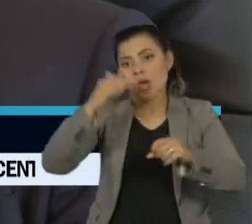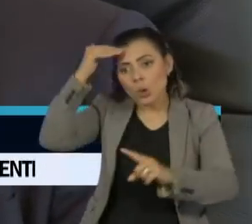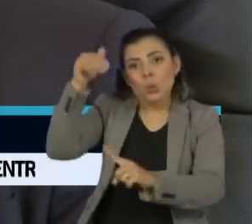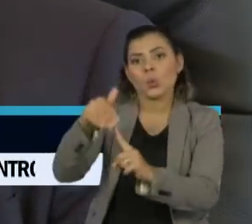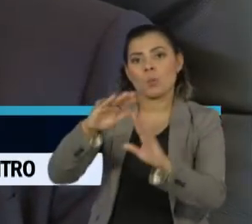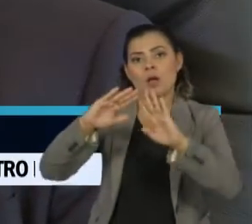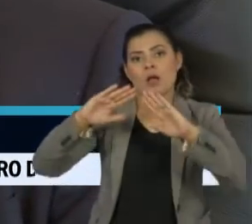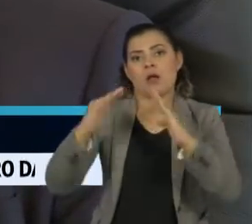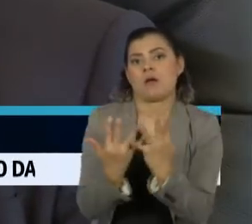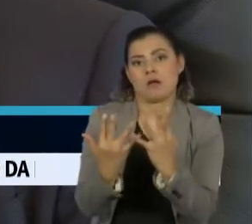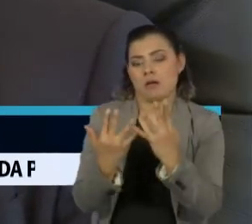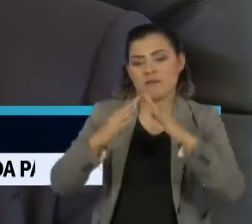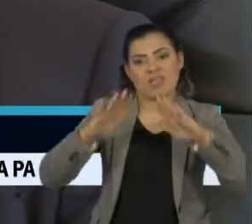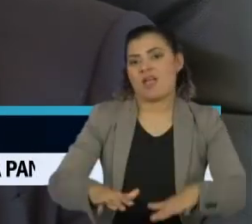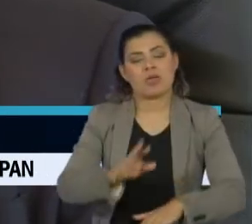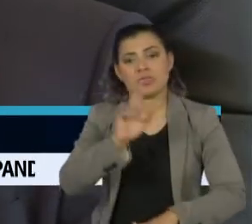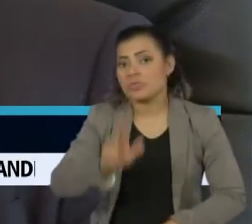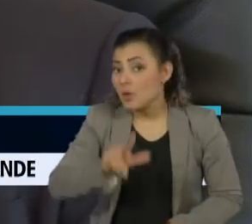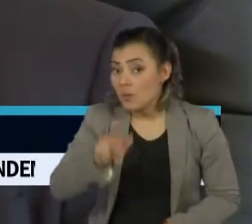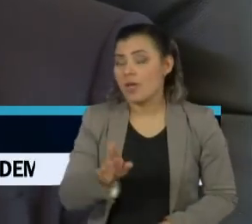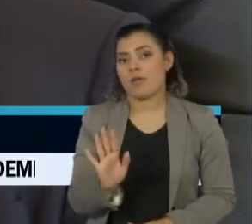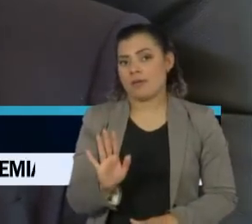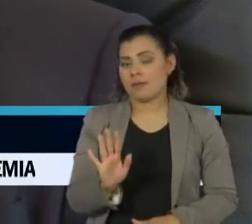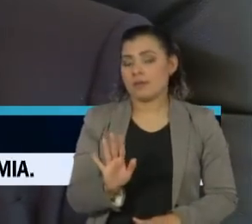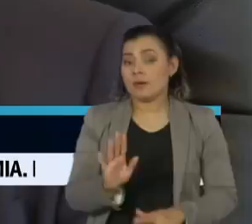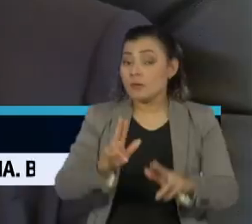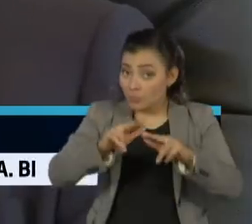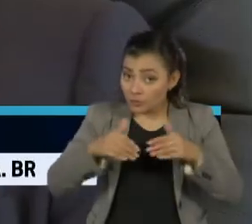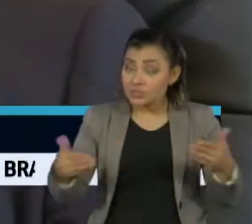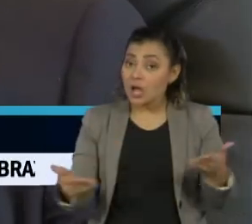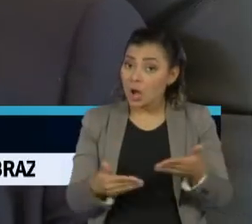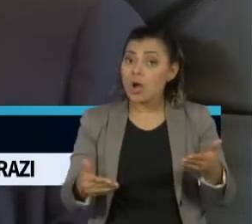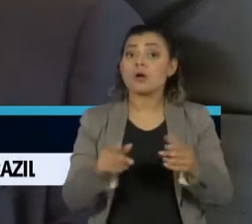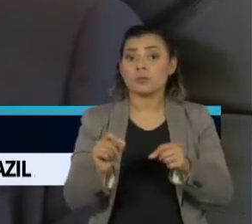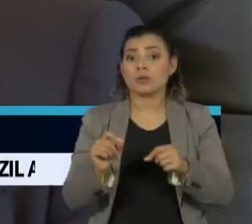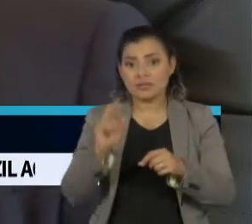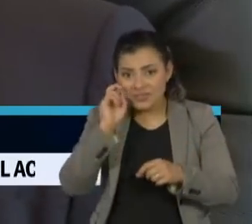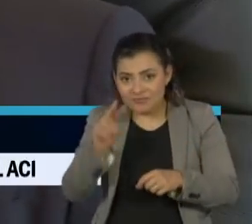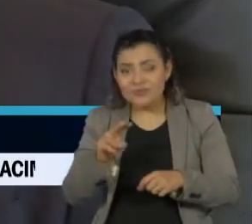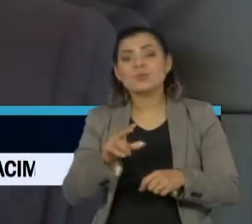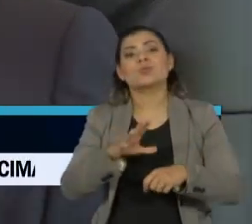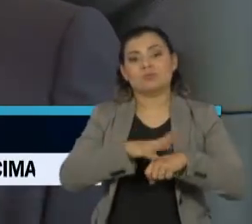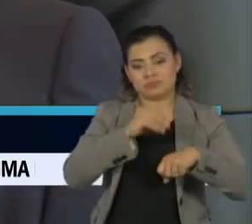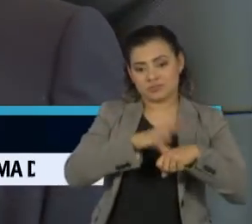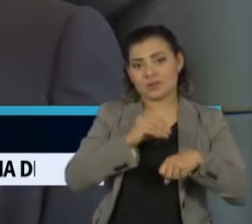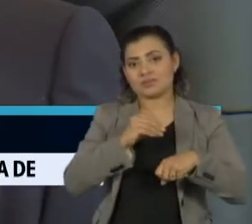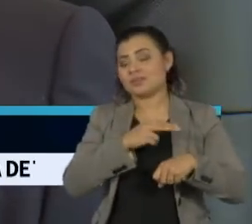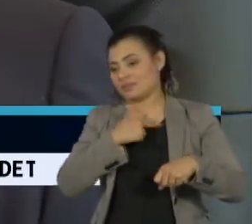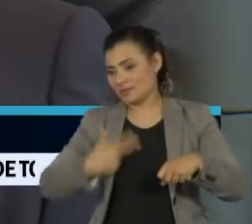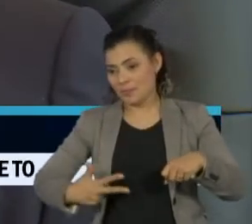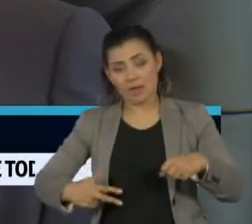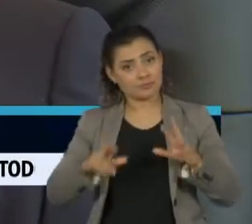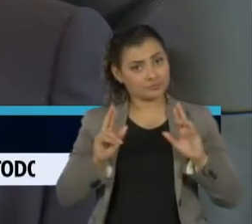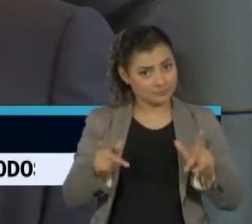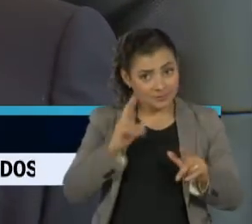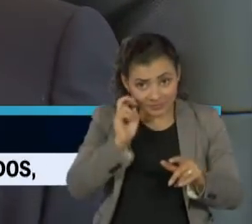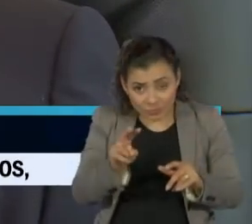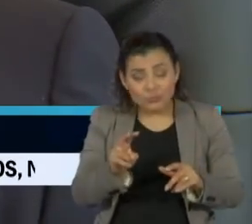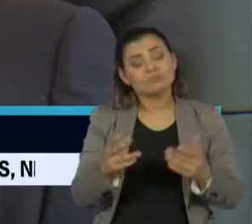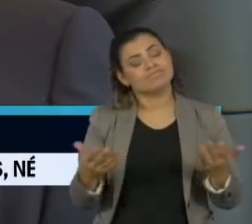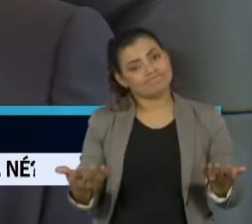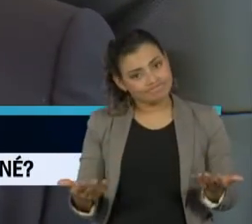situação do ponto de vista sanitário, de saúde e perda de vida na Suécia é muito pior. E, ao mesmo tempo,